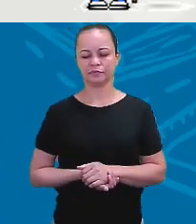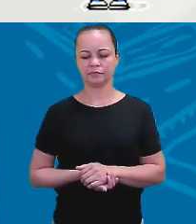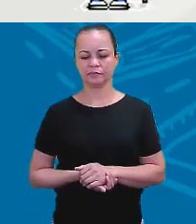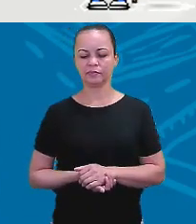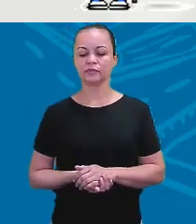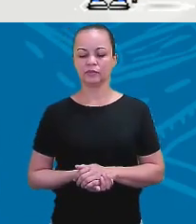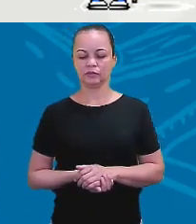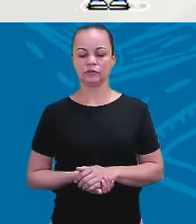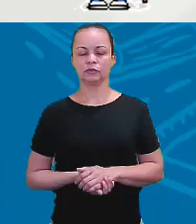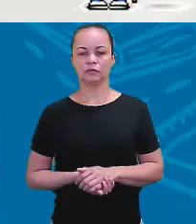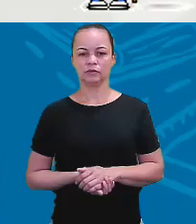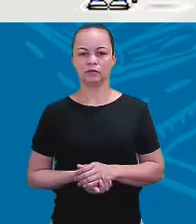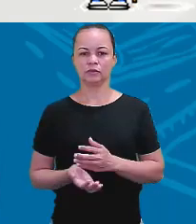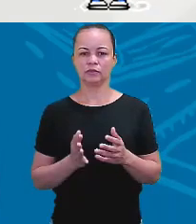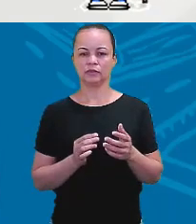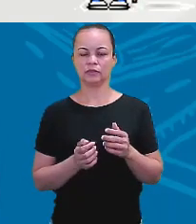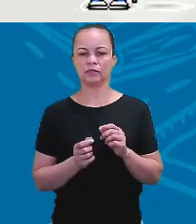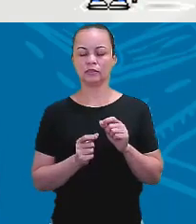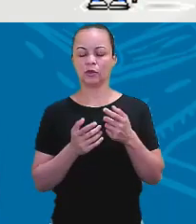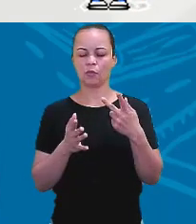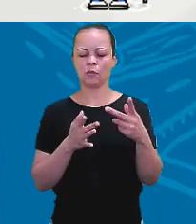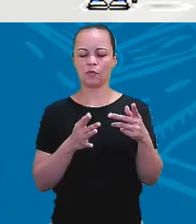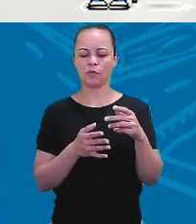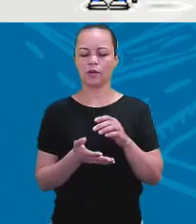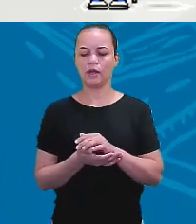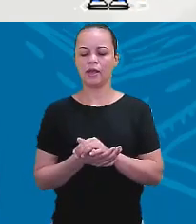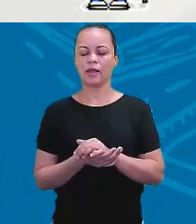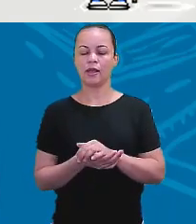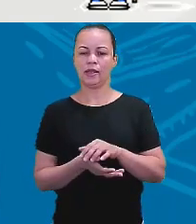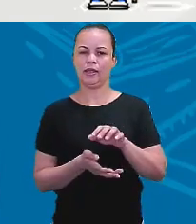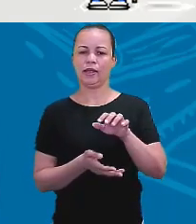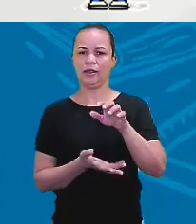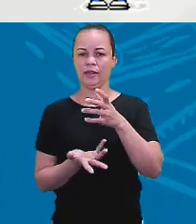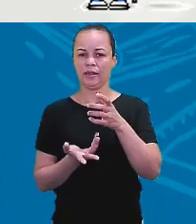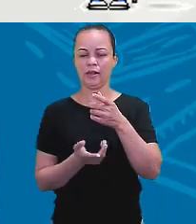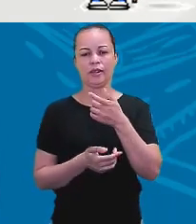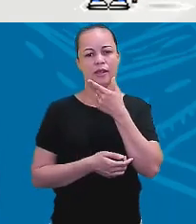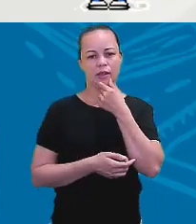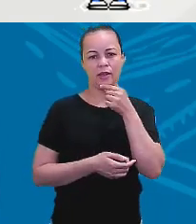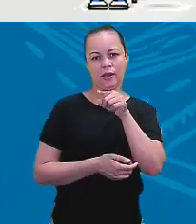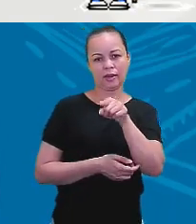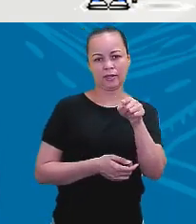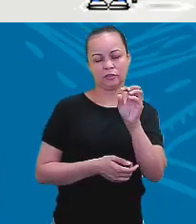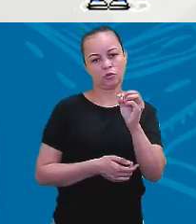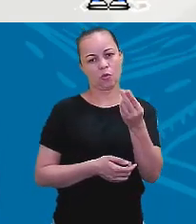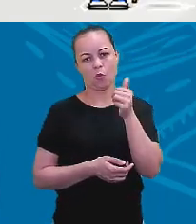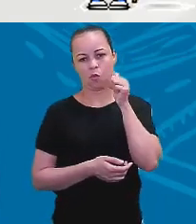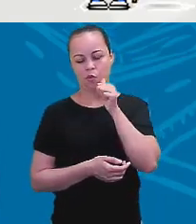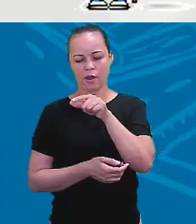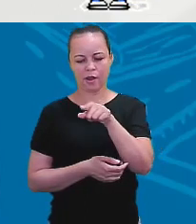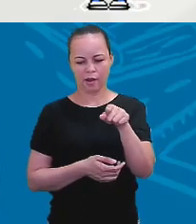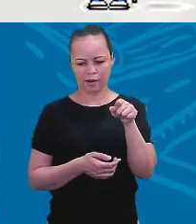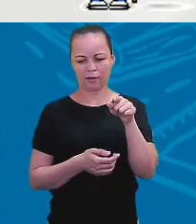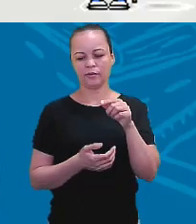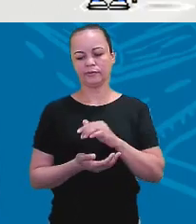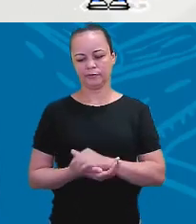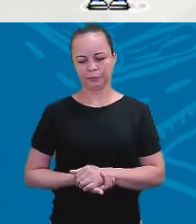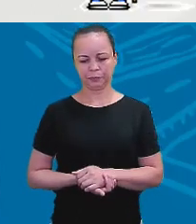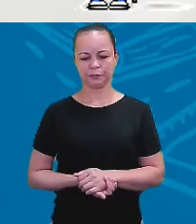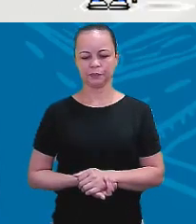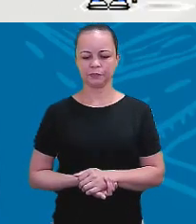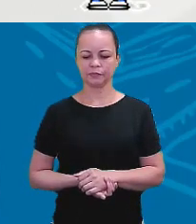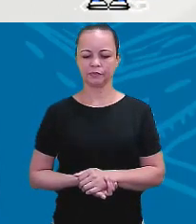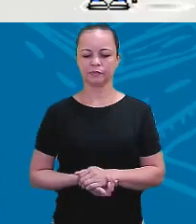eu não posso colocar ali, eu vou colocar um pronome no lugar. Eles ou elas? They. David